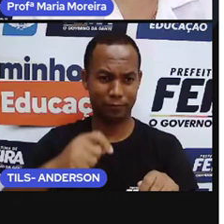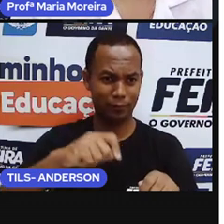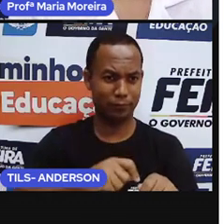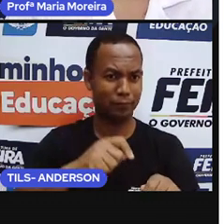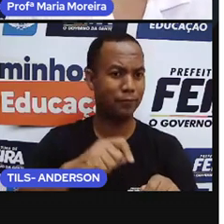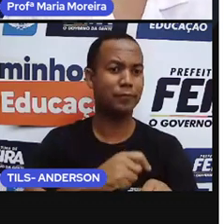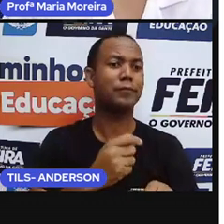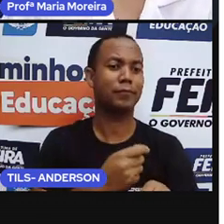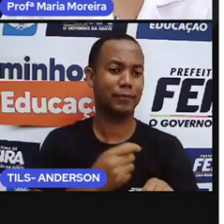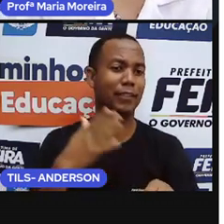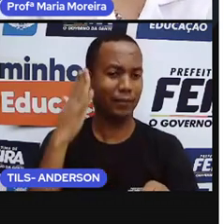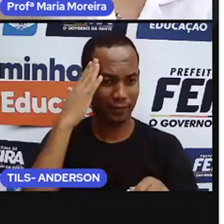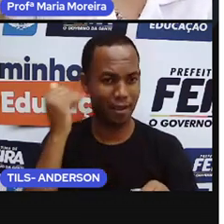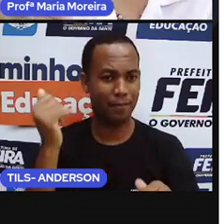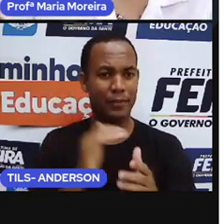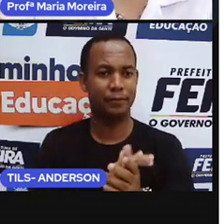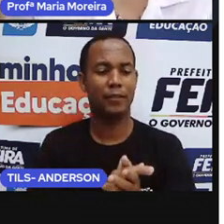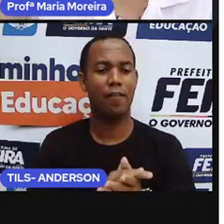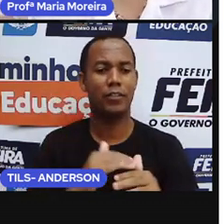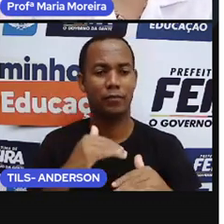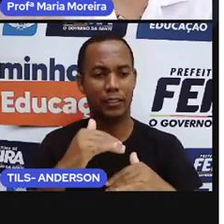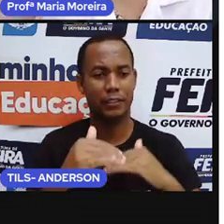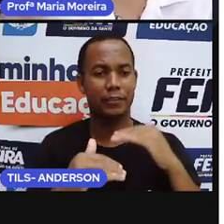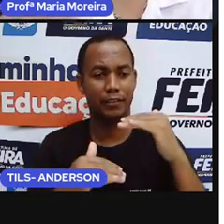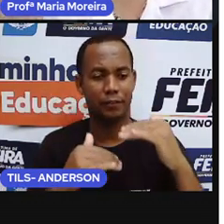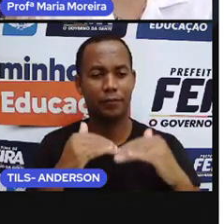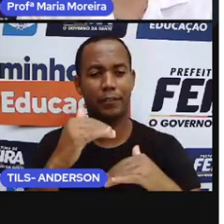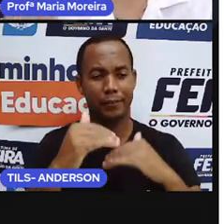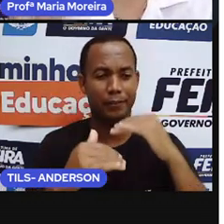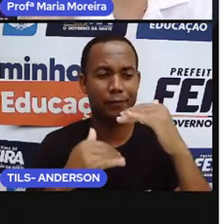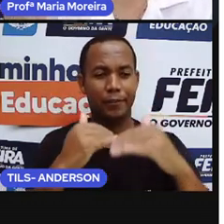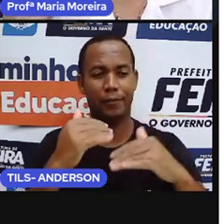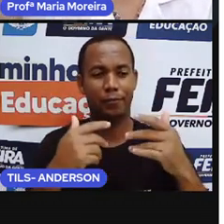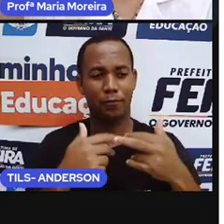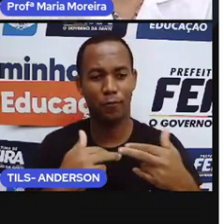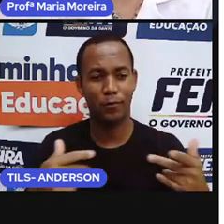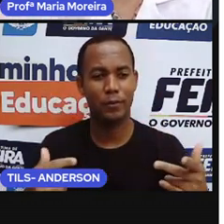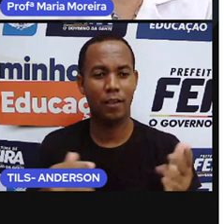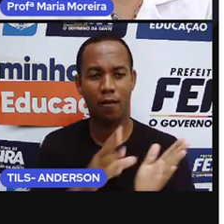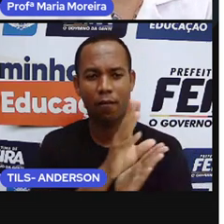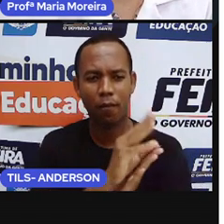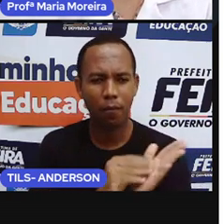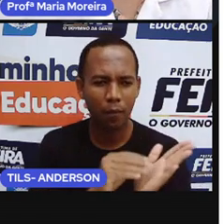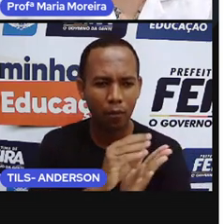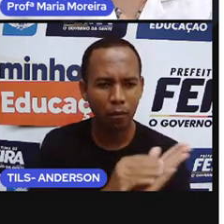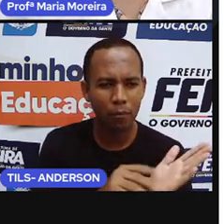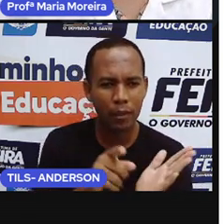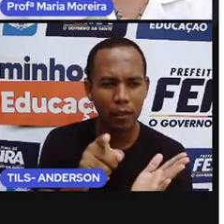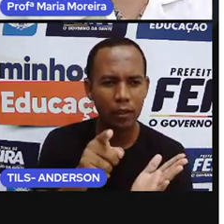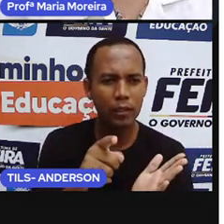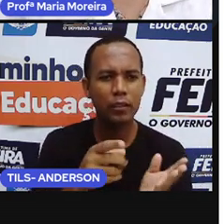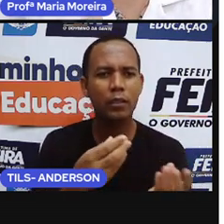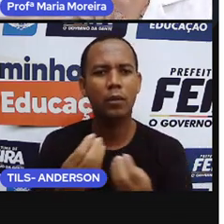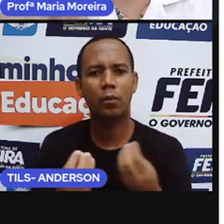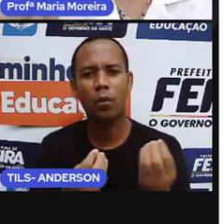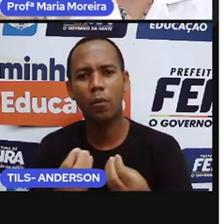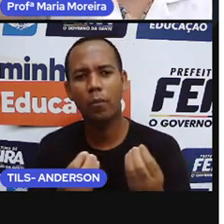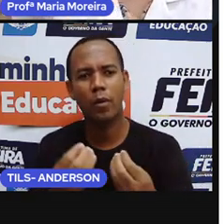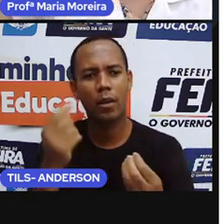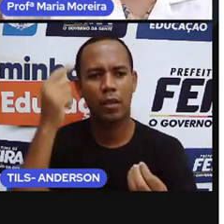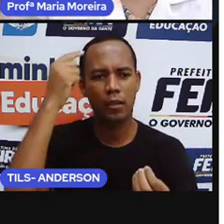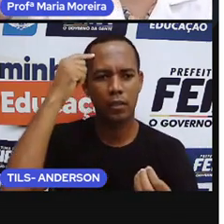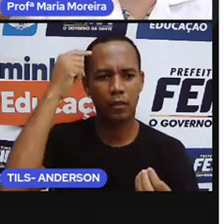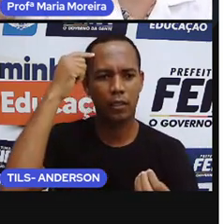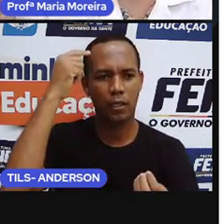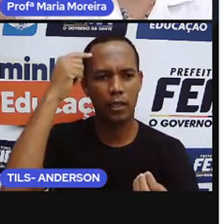direitinho. Então, assim, à medida que você vai crescendo e você vai fazendo coisas, que você vai imitando o que o adulto fez, a ideia é que quando